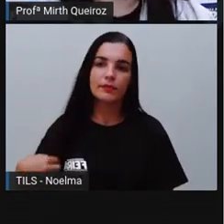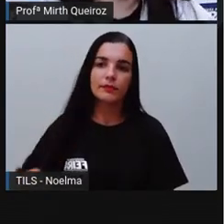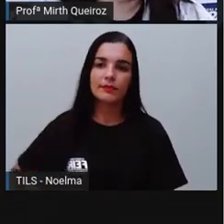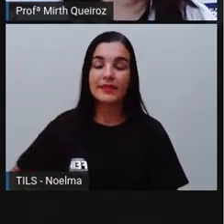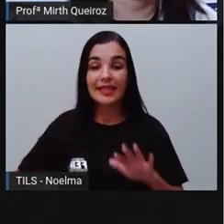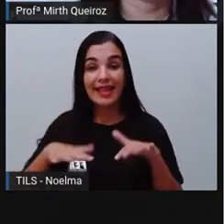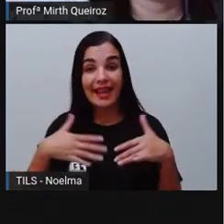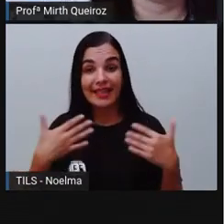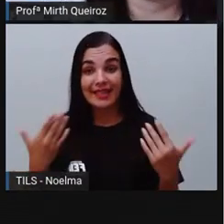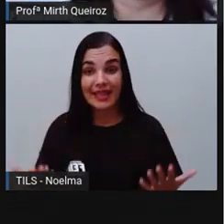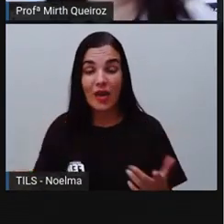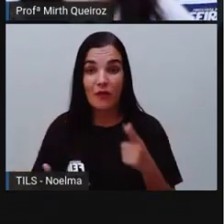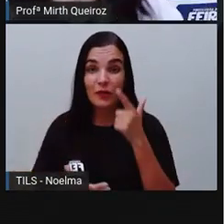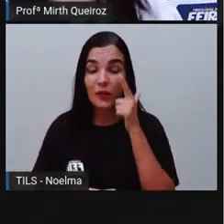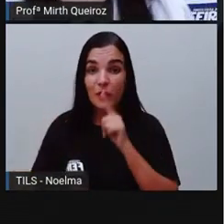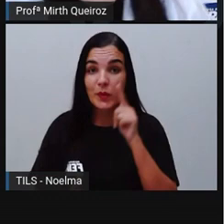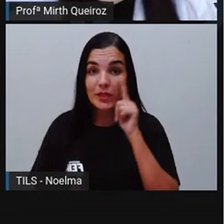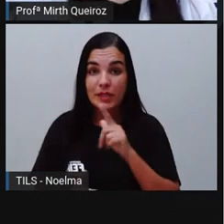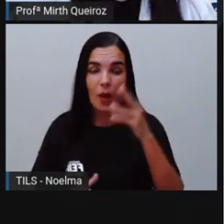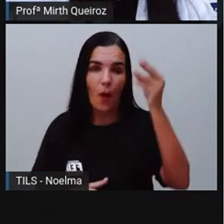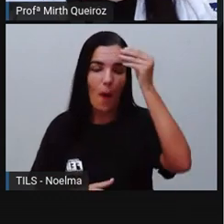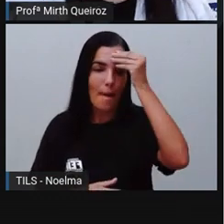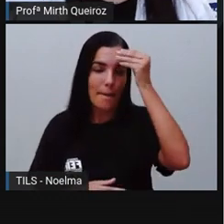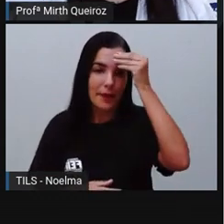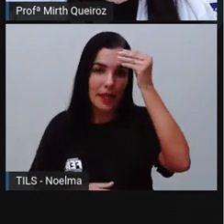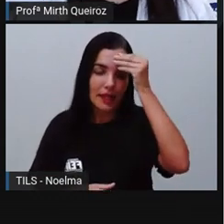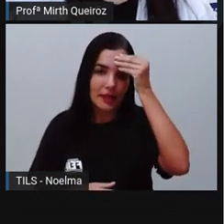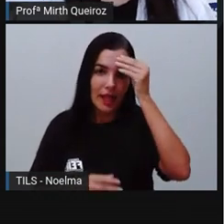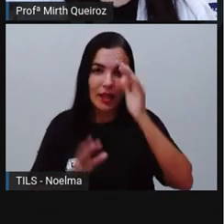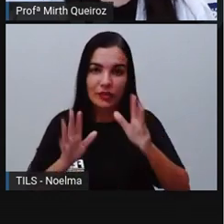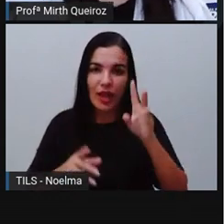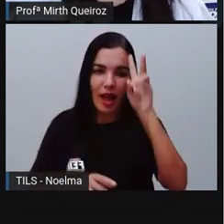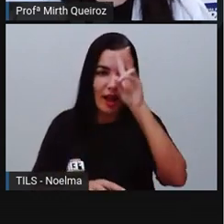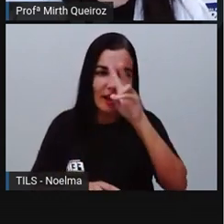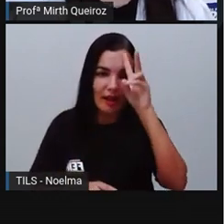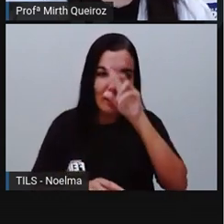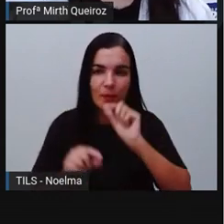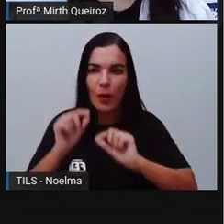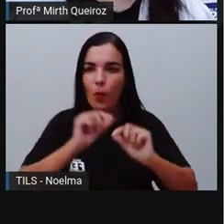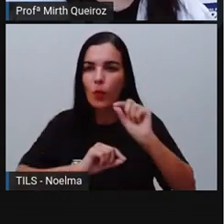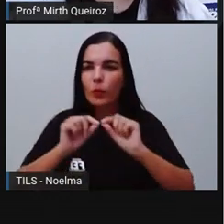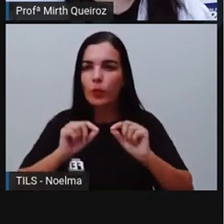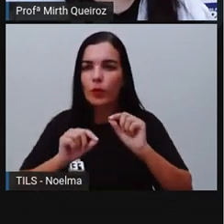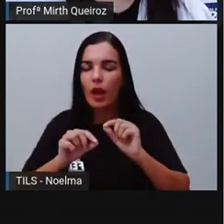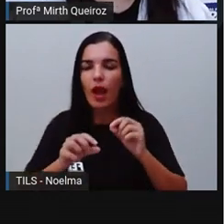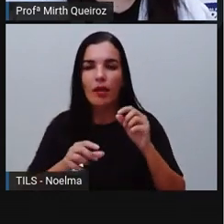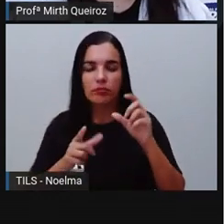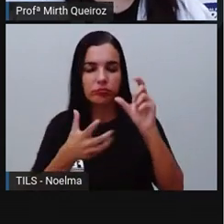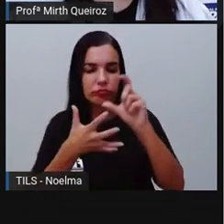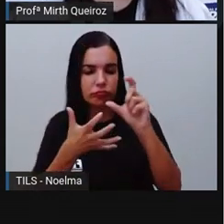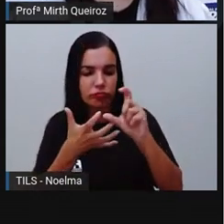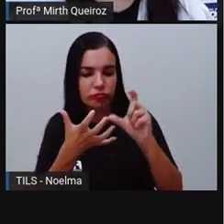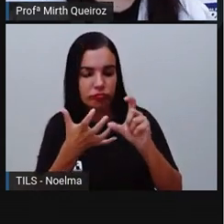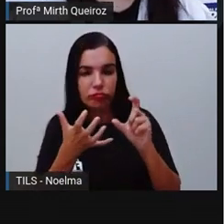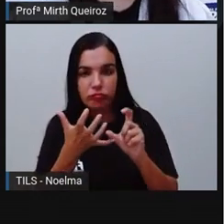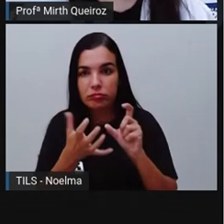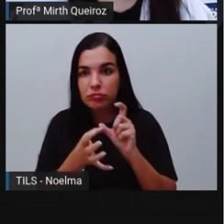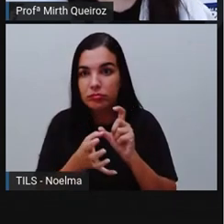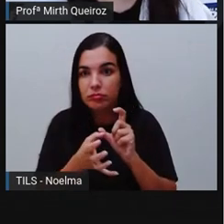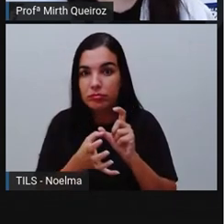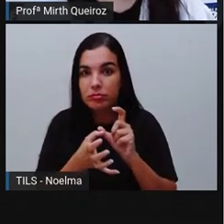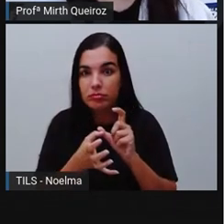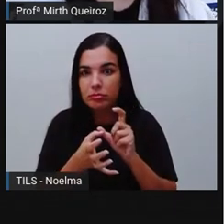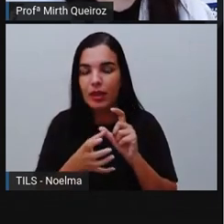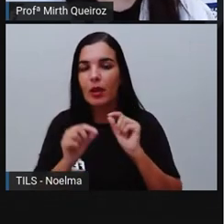E aí, conseguiram compreender? Vocês lembram, então, o que é uma sílaba tônica? O que é uma